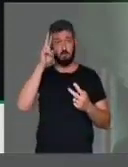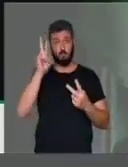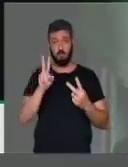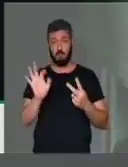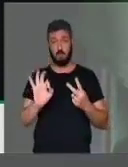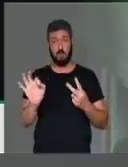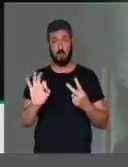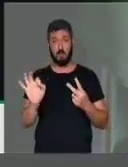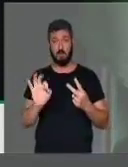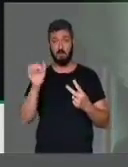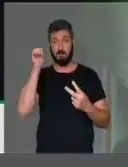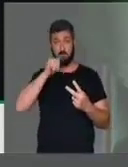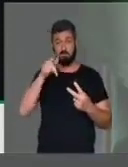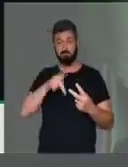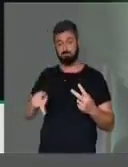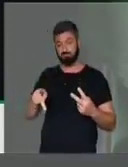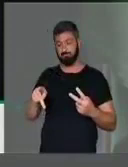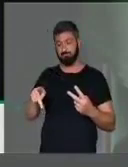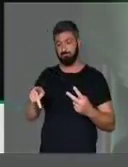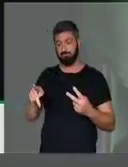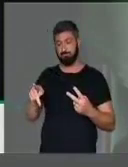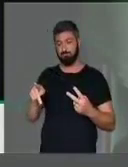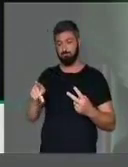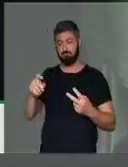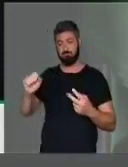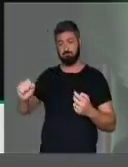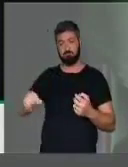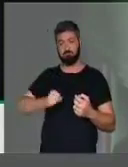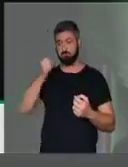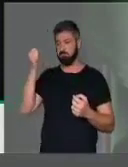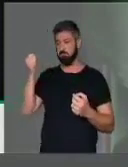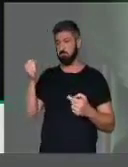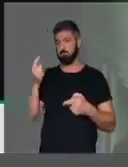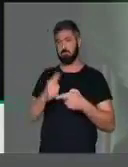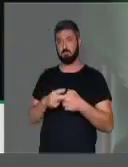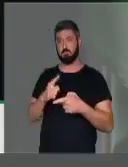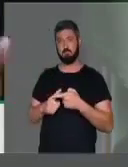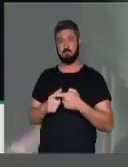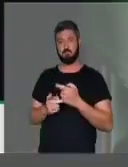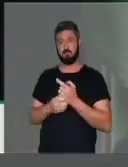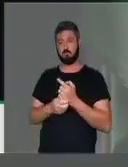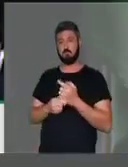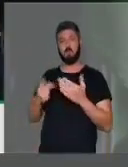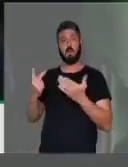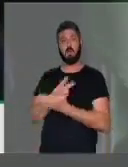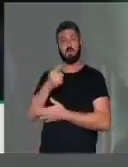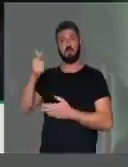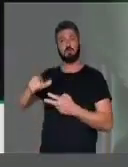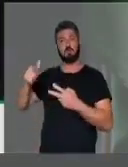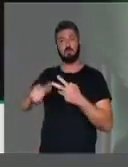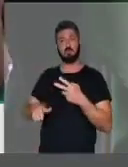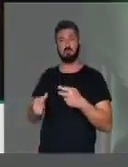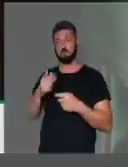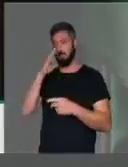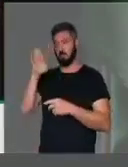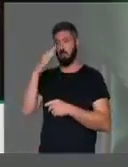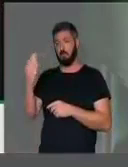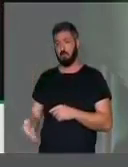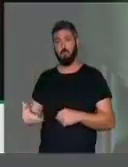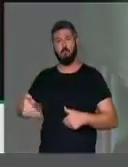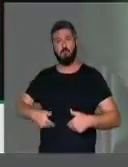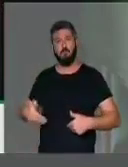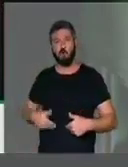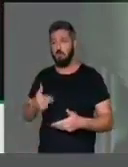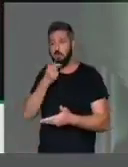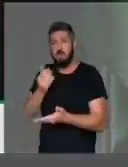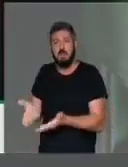-feira. A professora do garoto, revoltada com as constantes episódios de desmaios por fome